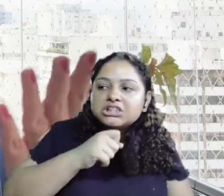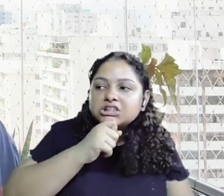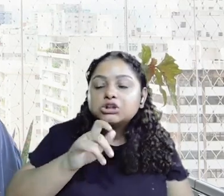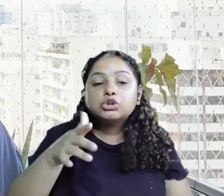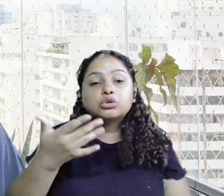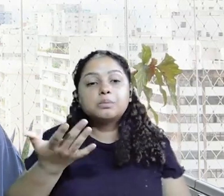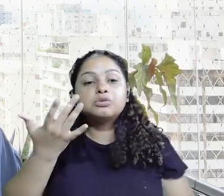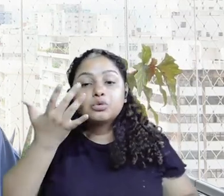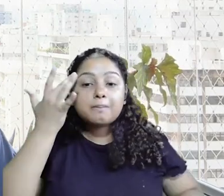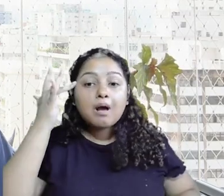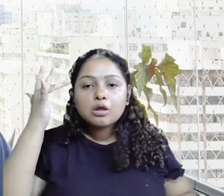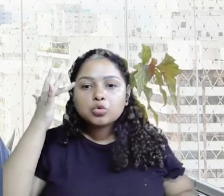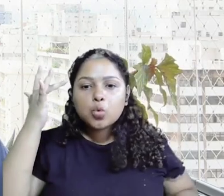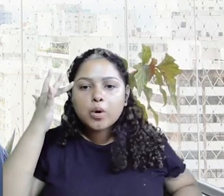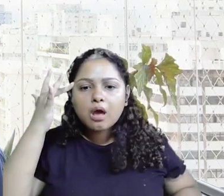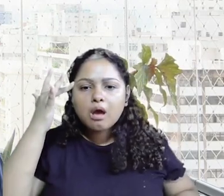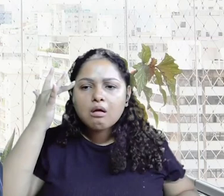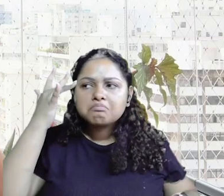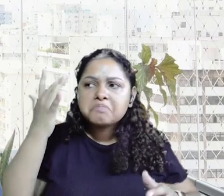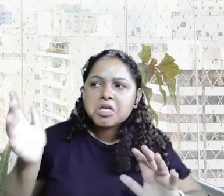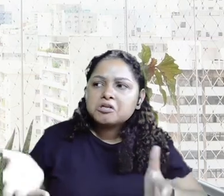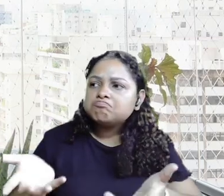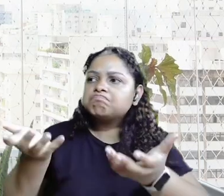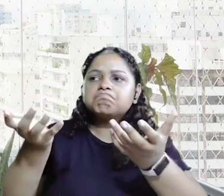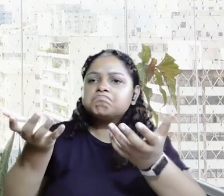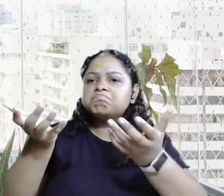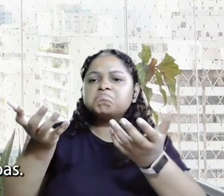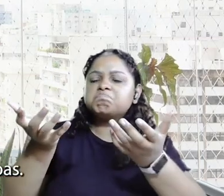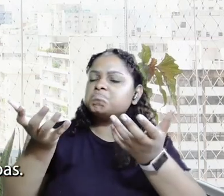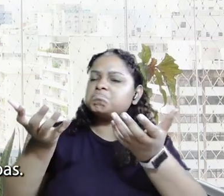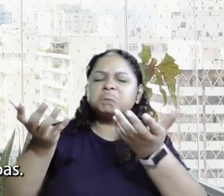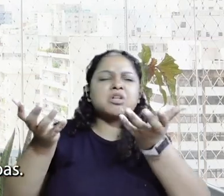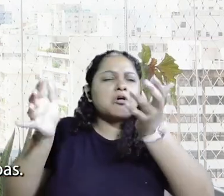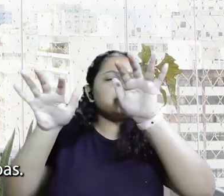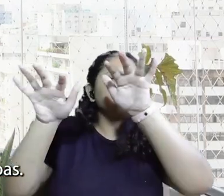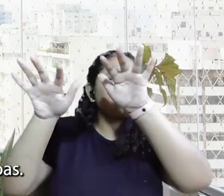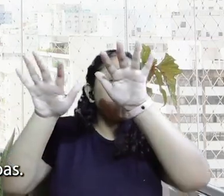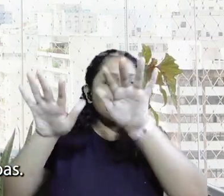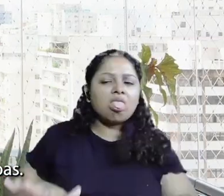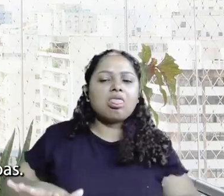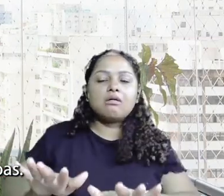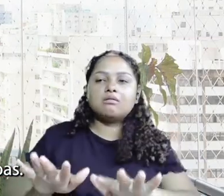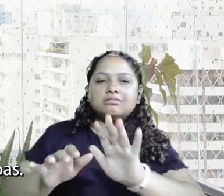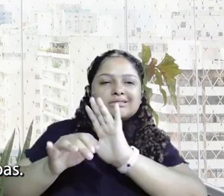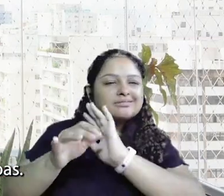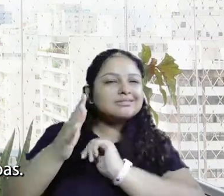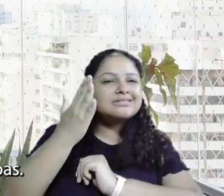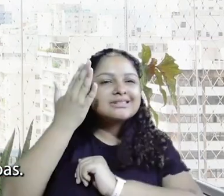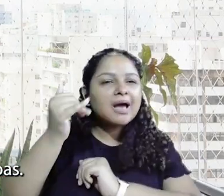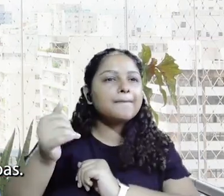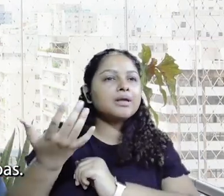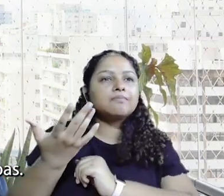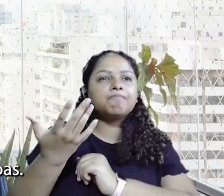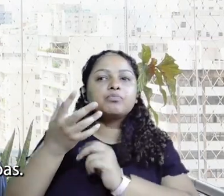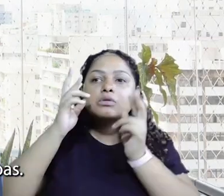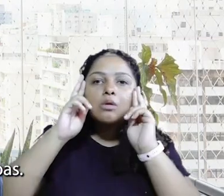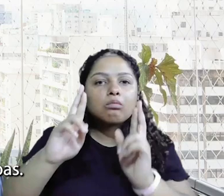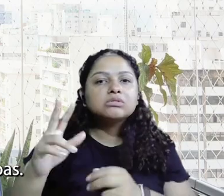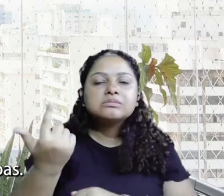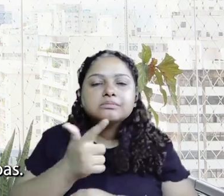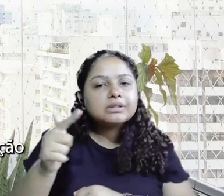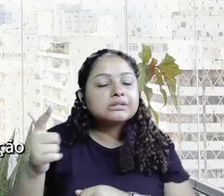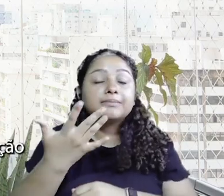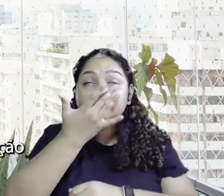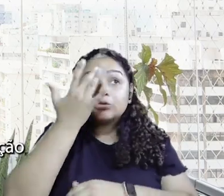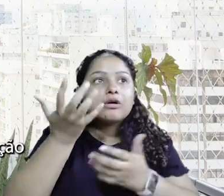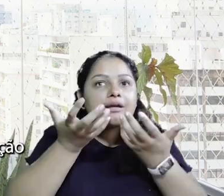à velhice ou à maturidade não sendo respeitada, não sendo bem vivenciada